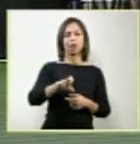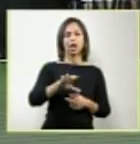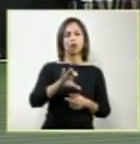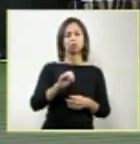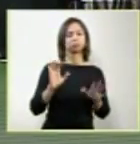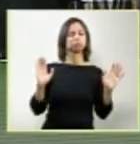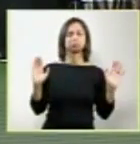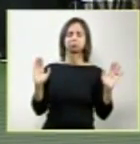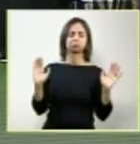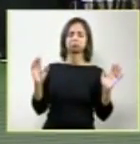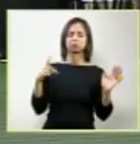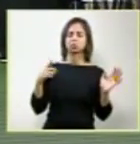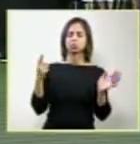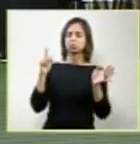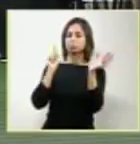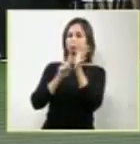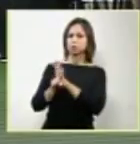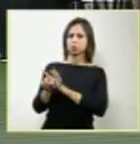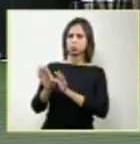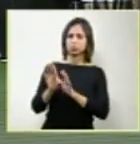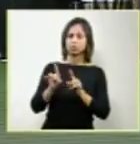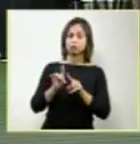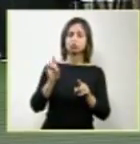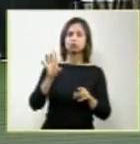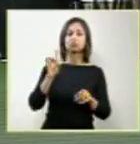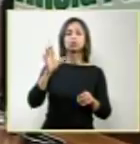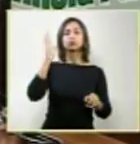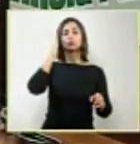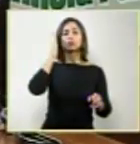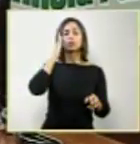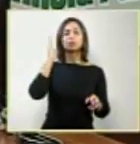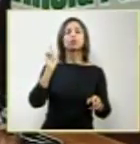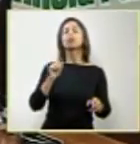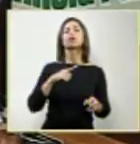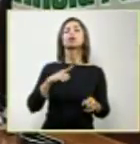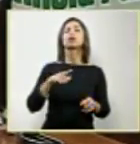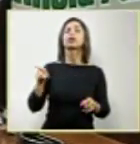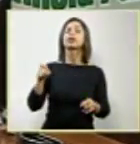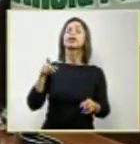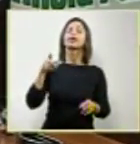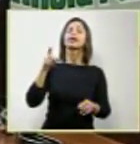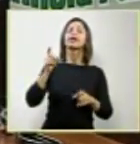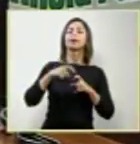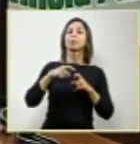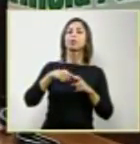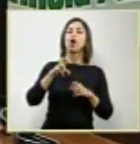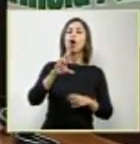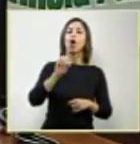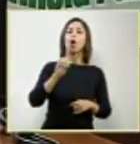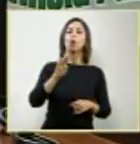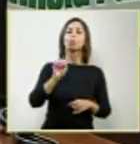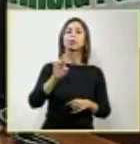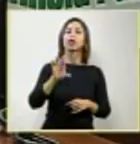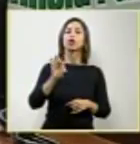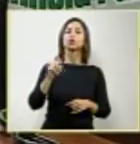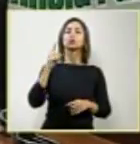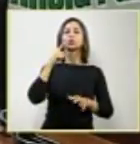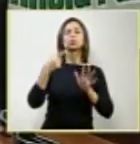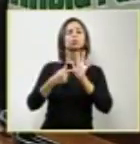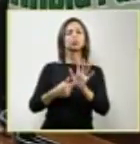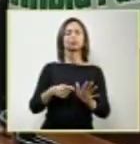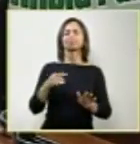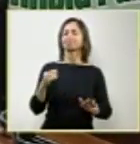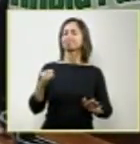fazer, apenas salientar que o doutor Roberto trouxe um aspecto que demonstra a importância